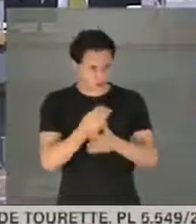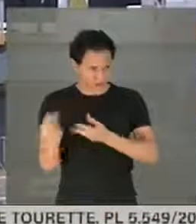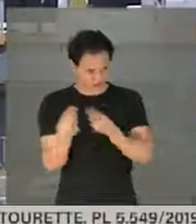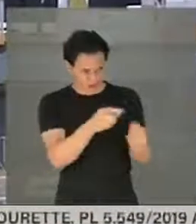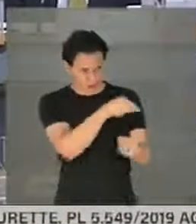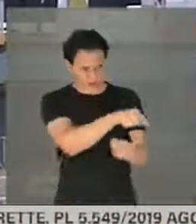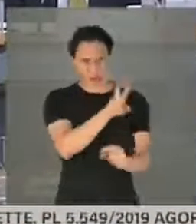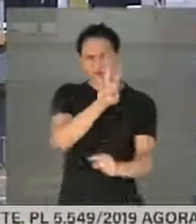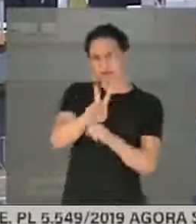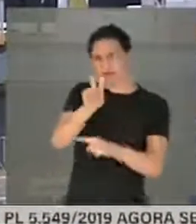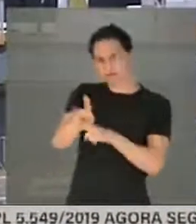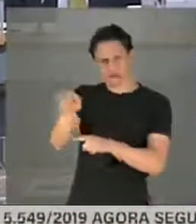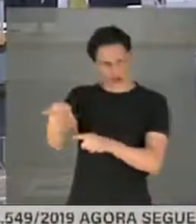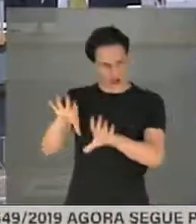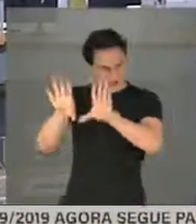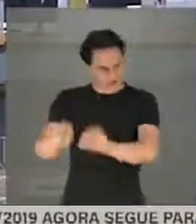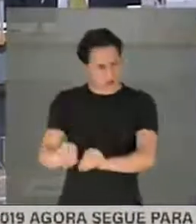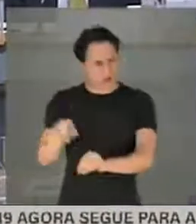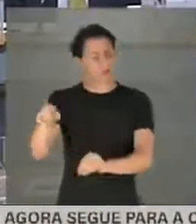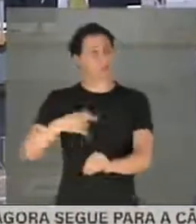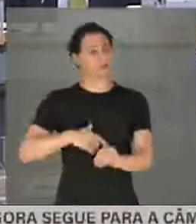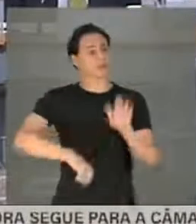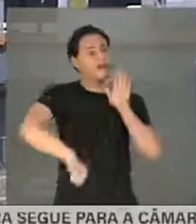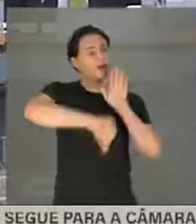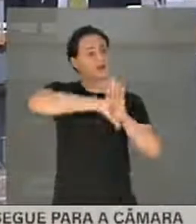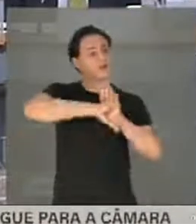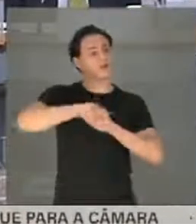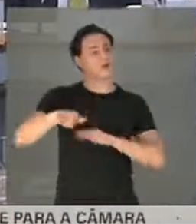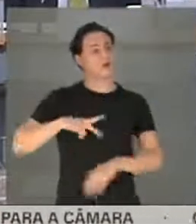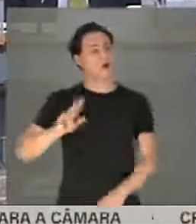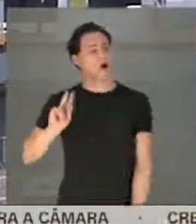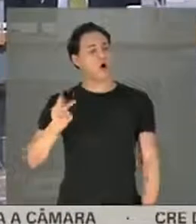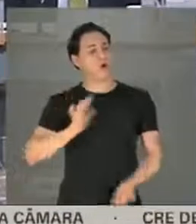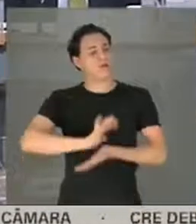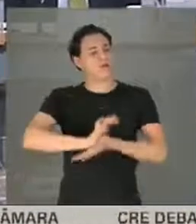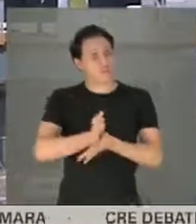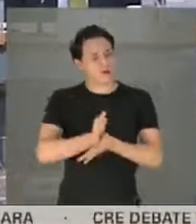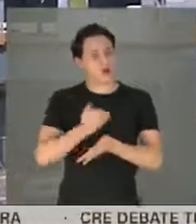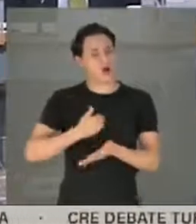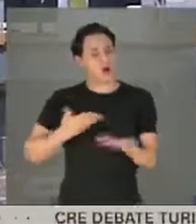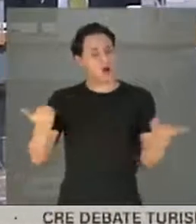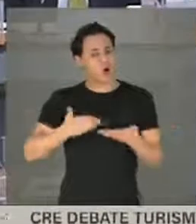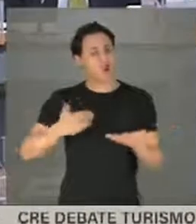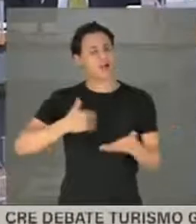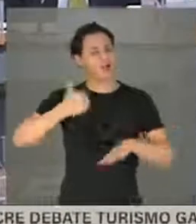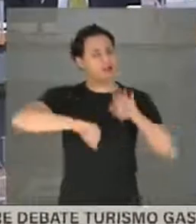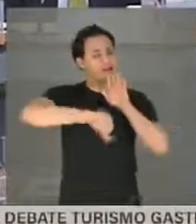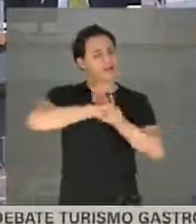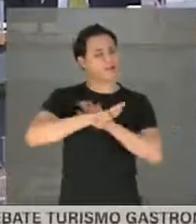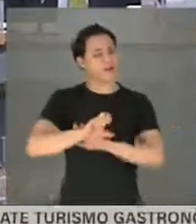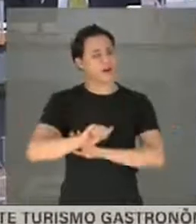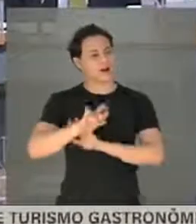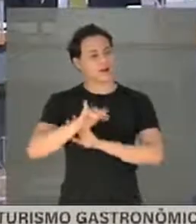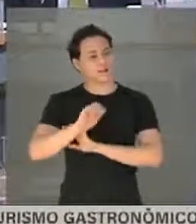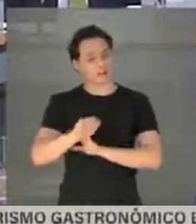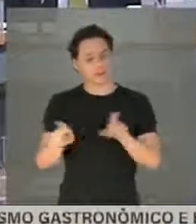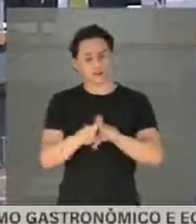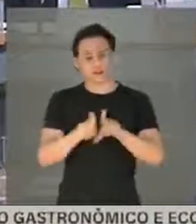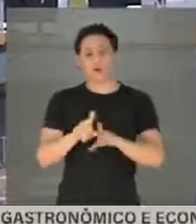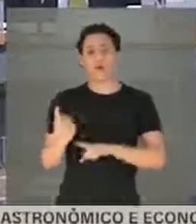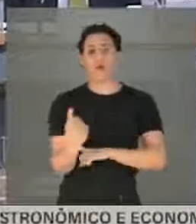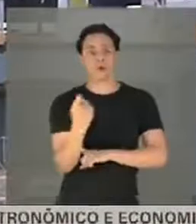defende para extinguir, criminalizou a homofobia e equiparando ao crime de racismo. Aliás, um dos poucos crimes que são considerados